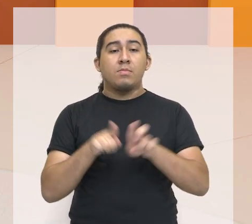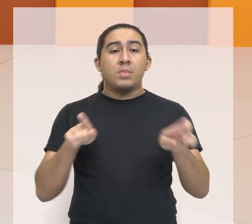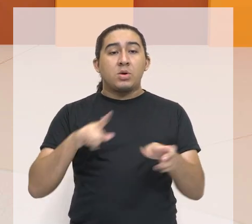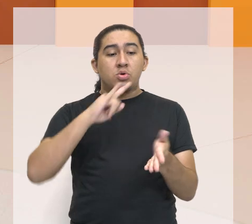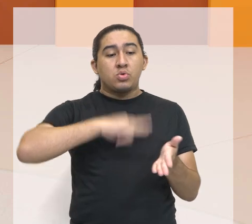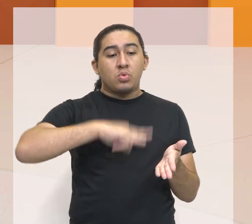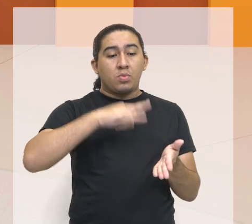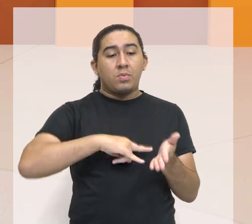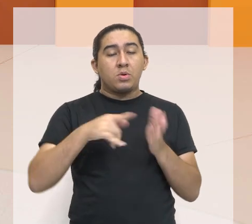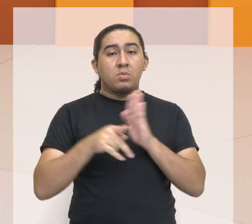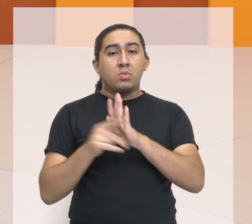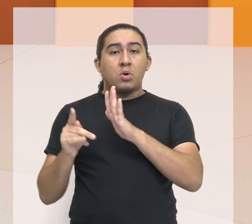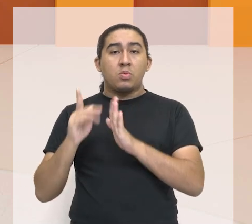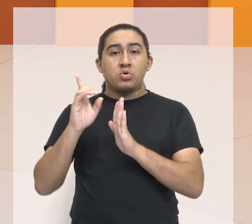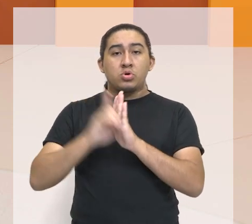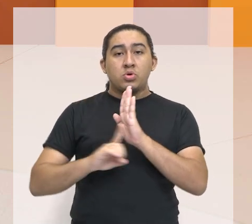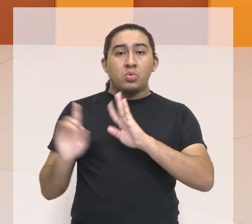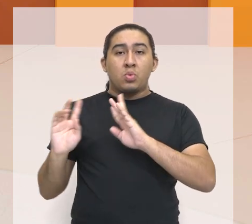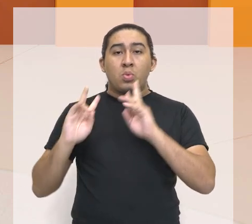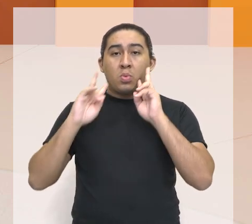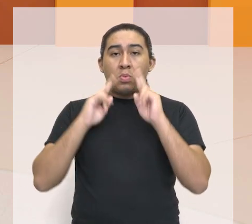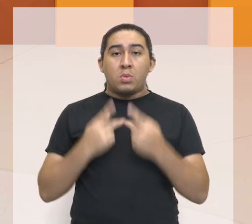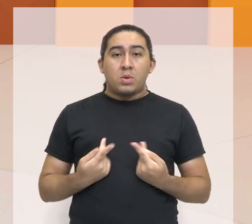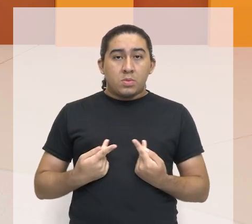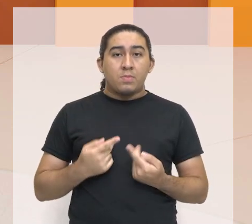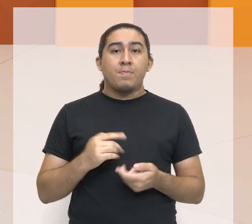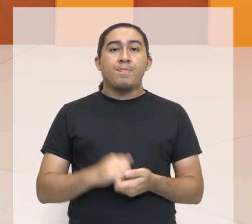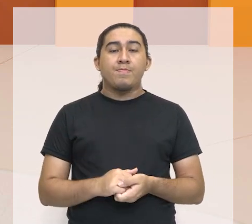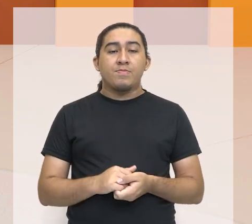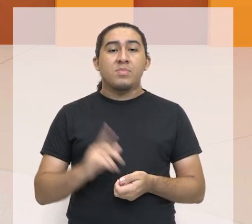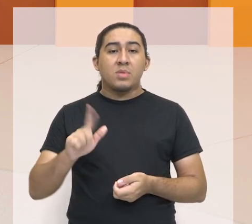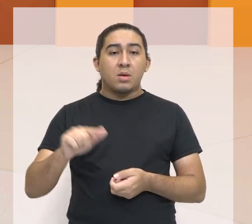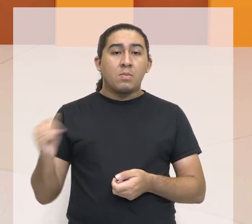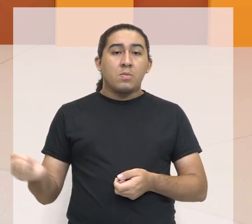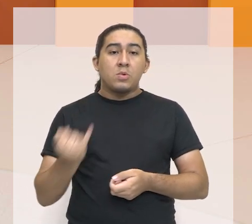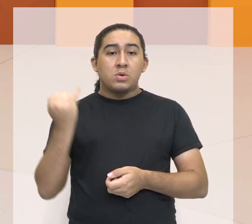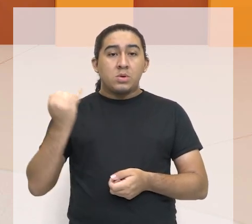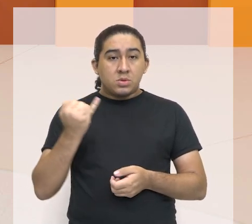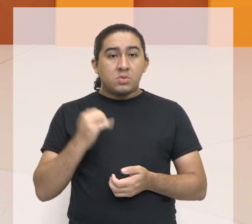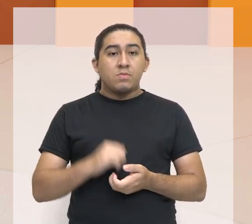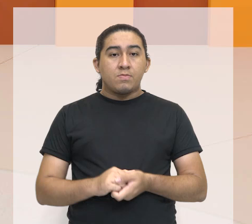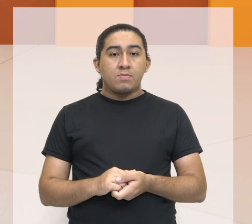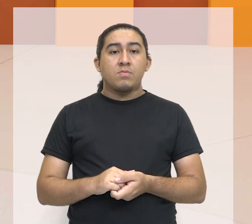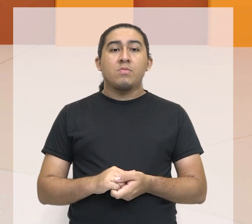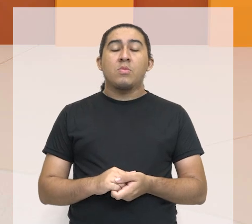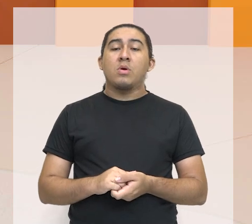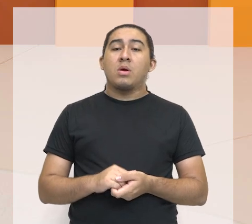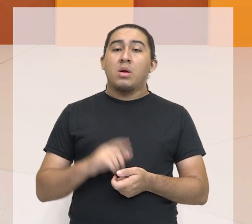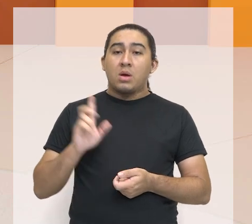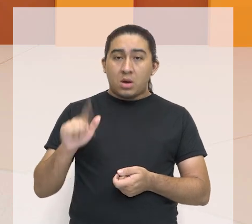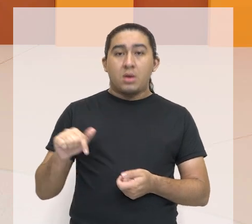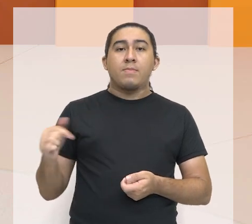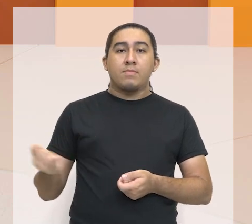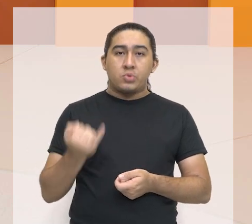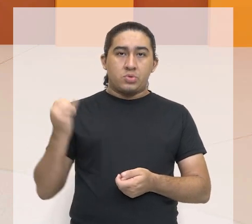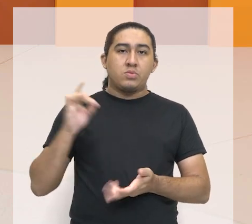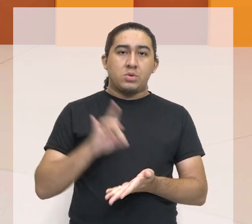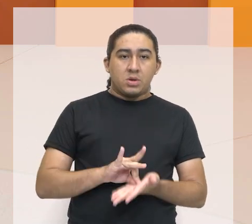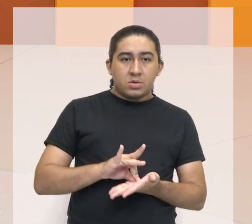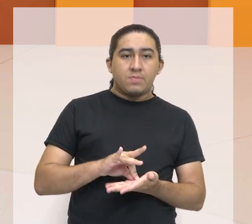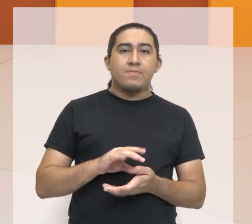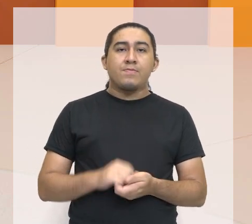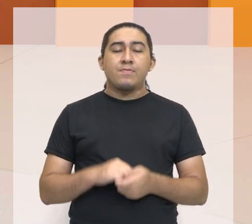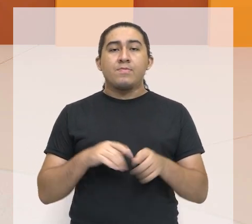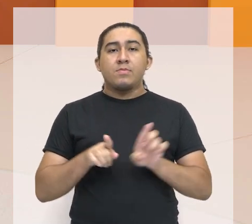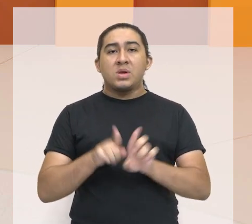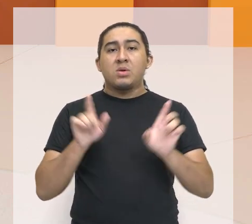Universal dos Direitos Humanos, ela foi muito importante, ela foi e é muito importante. O que